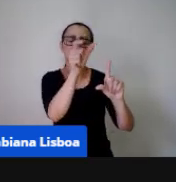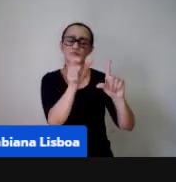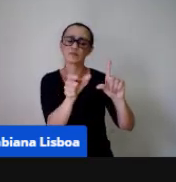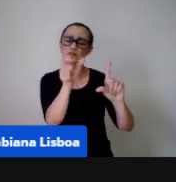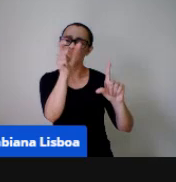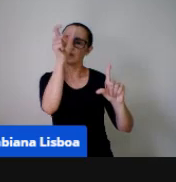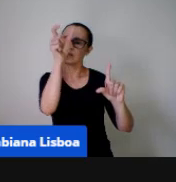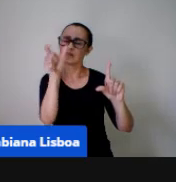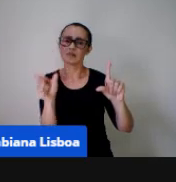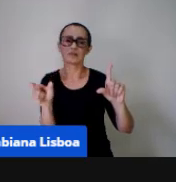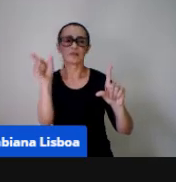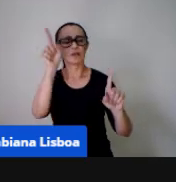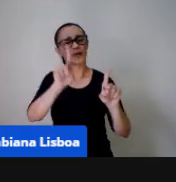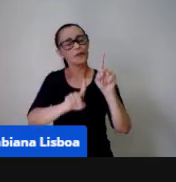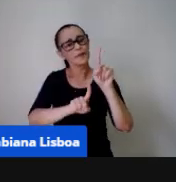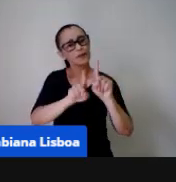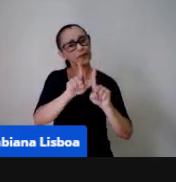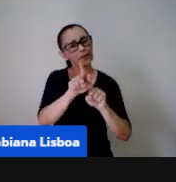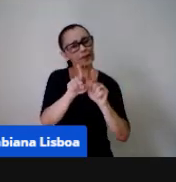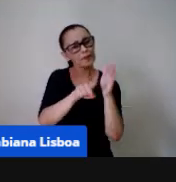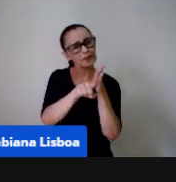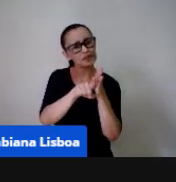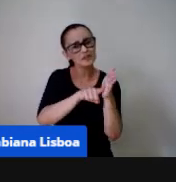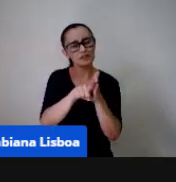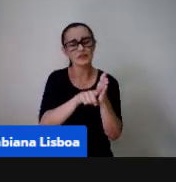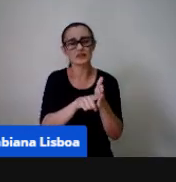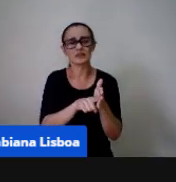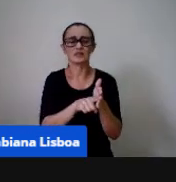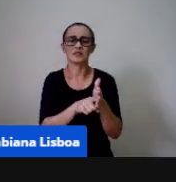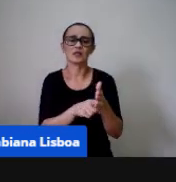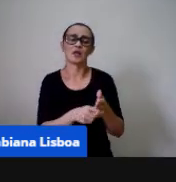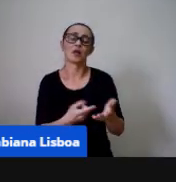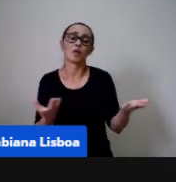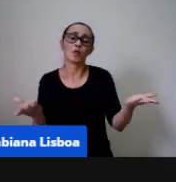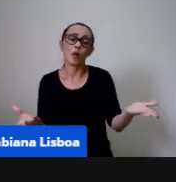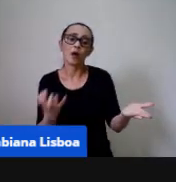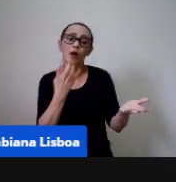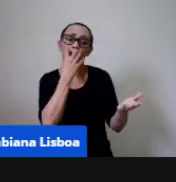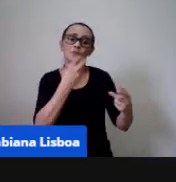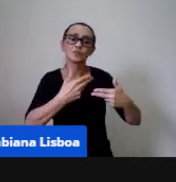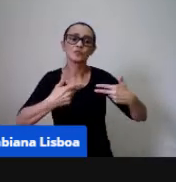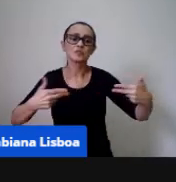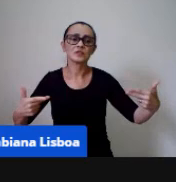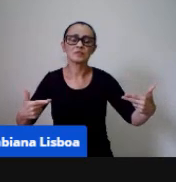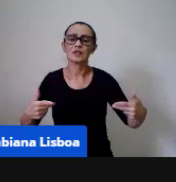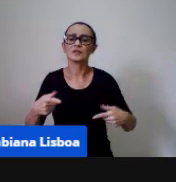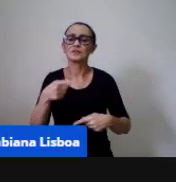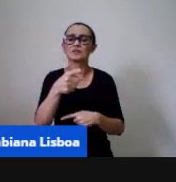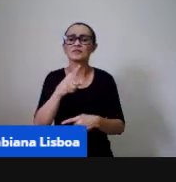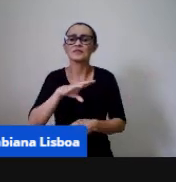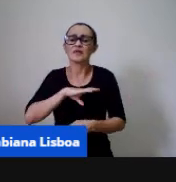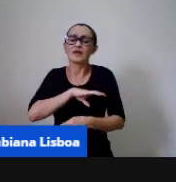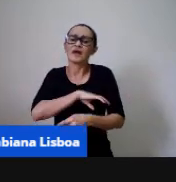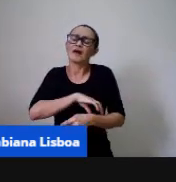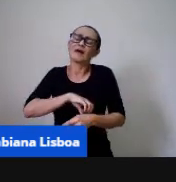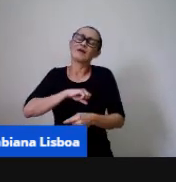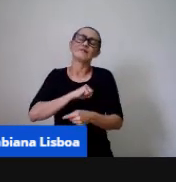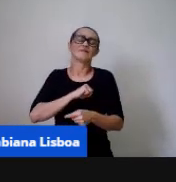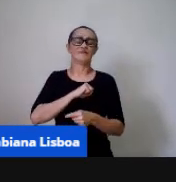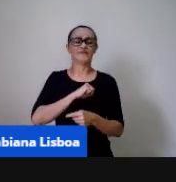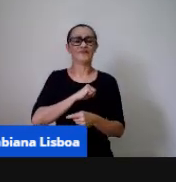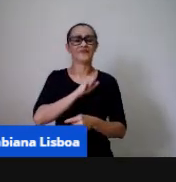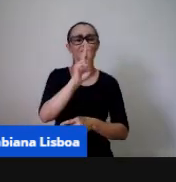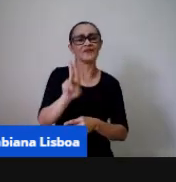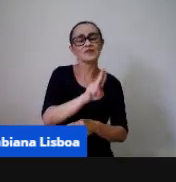sobre animais preferidos os animais preferidos ou de estimação ou os preferidos ali ela utilizou por